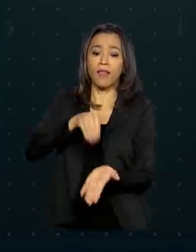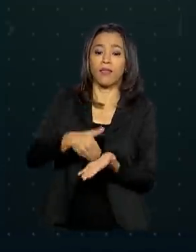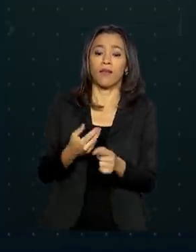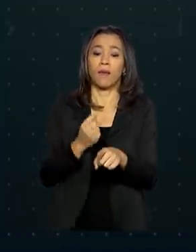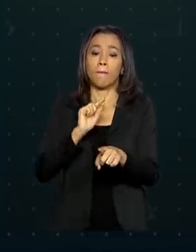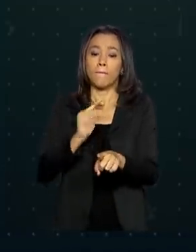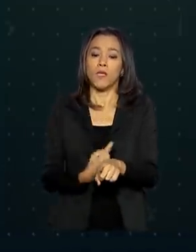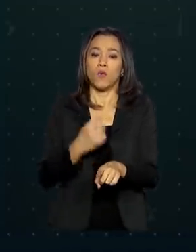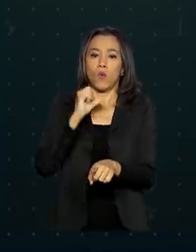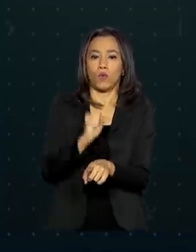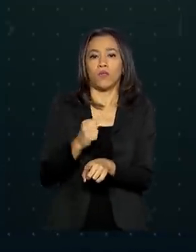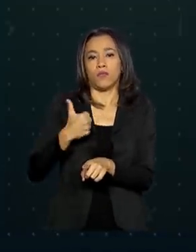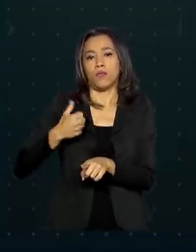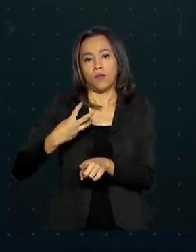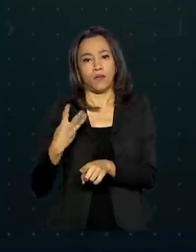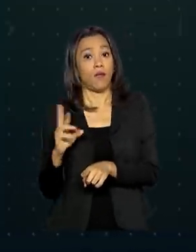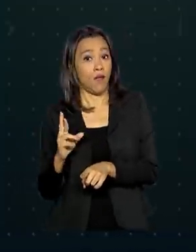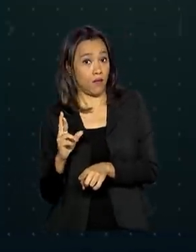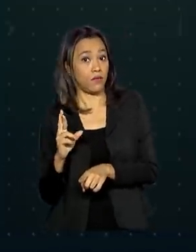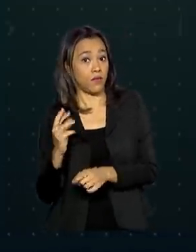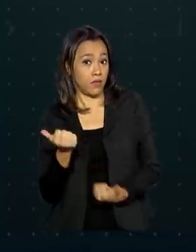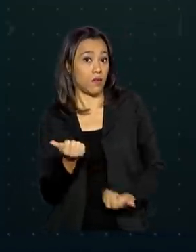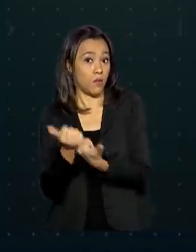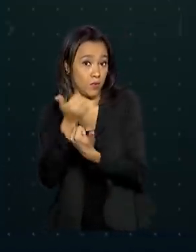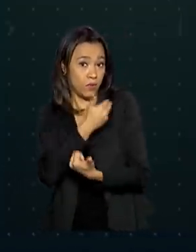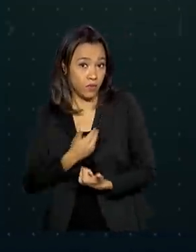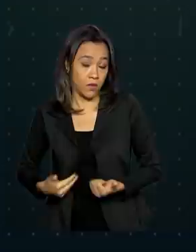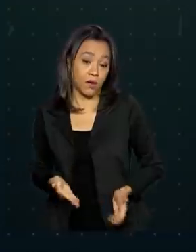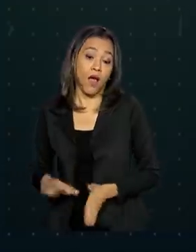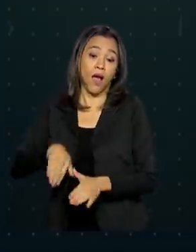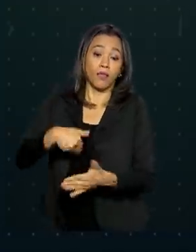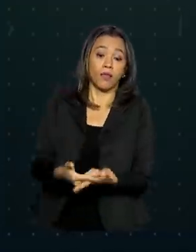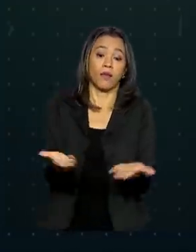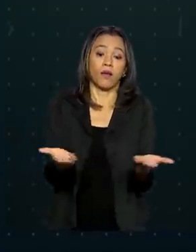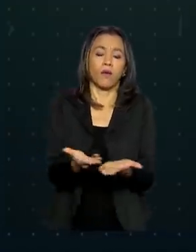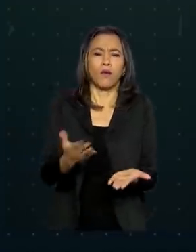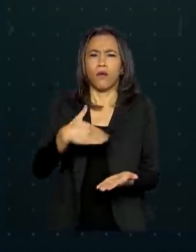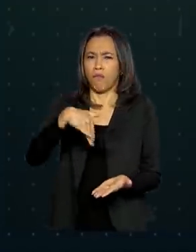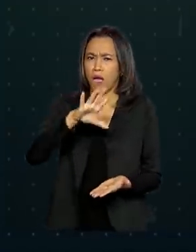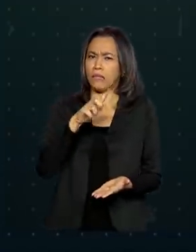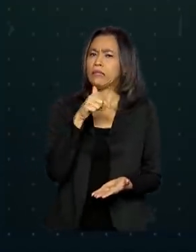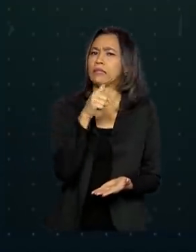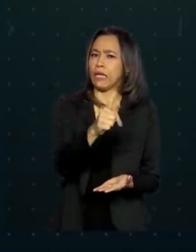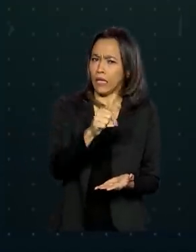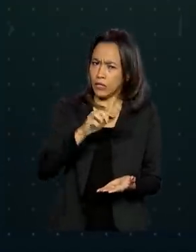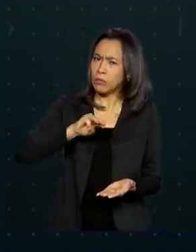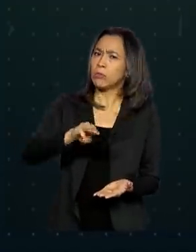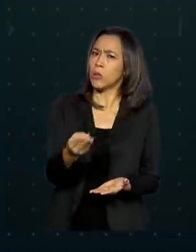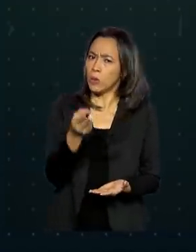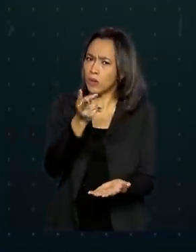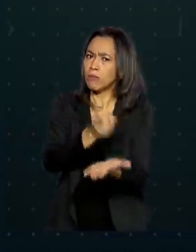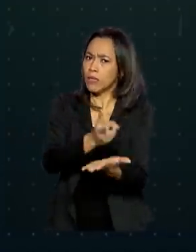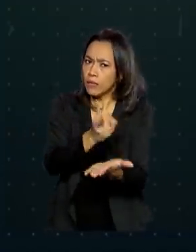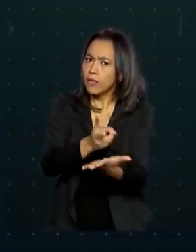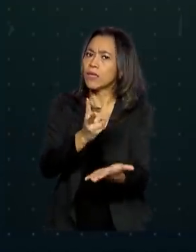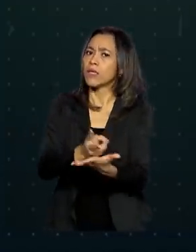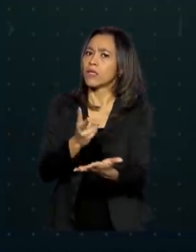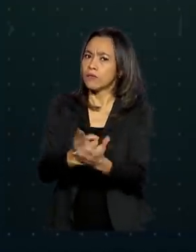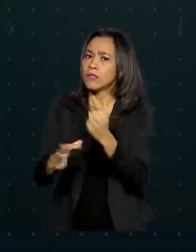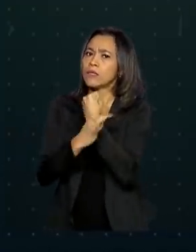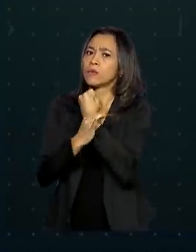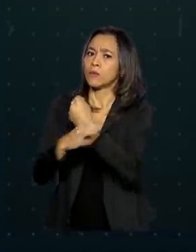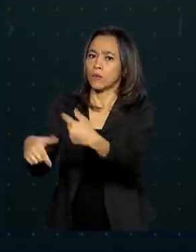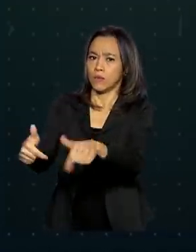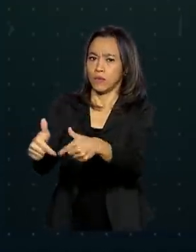.813. Até o momento o programa assegurou mais de 7 milhões de empregos. 54